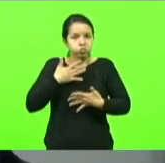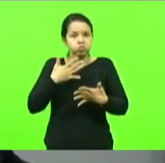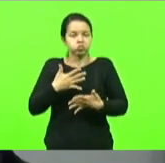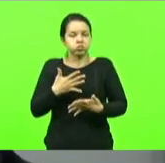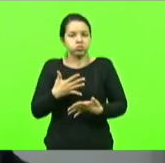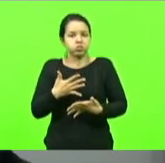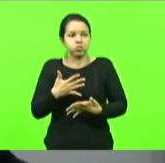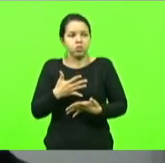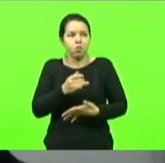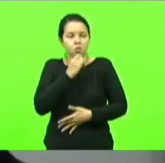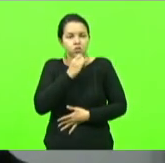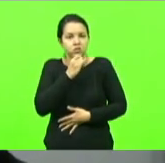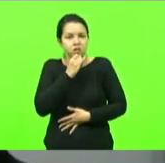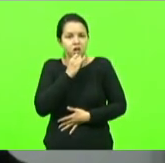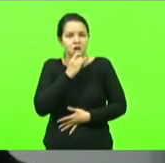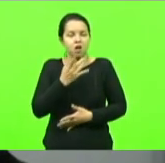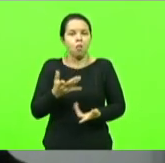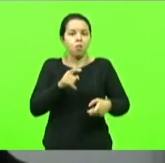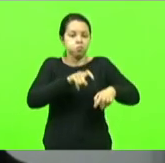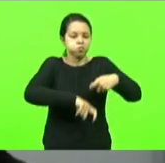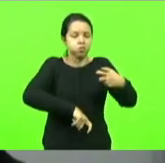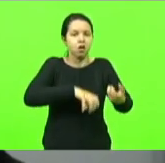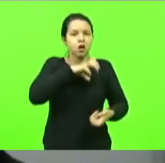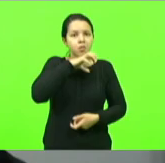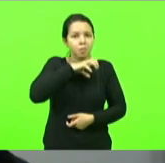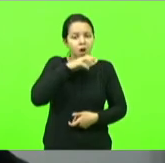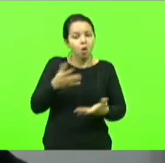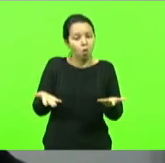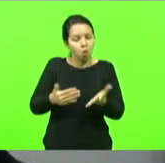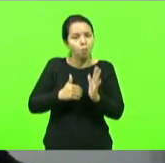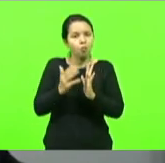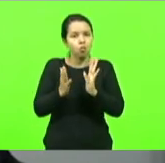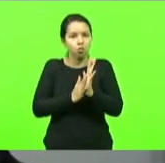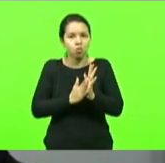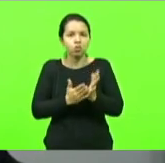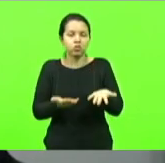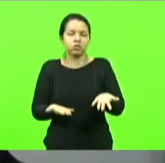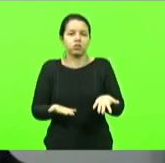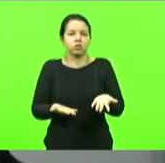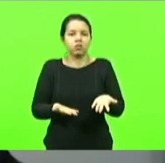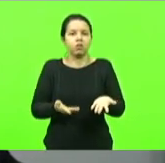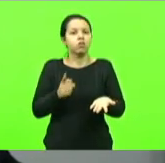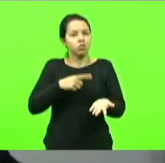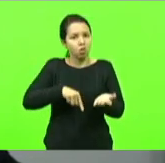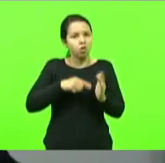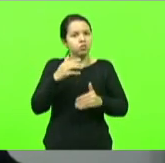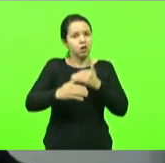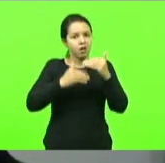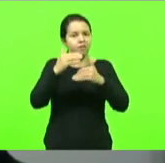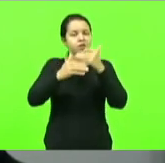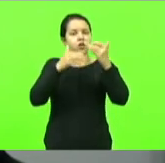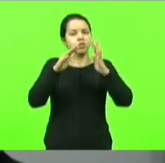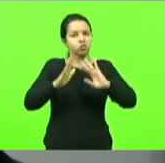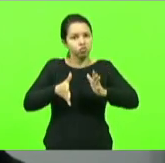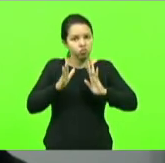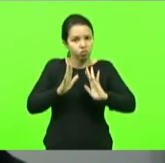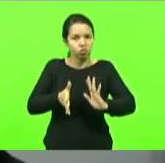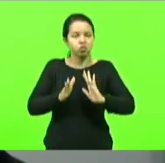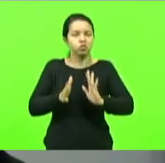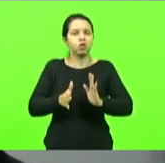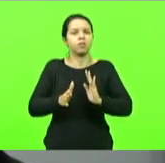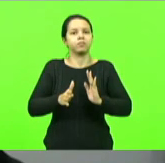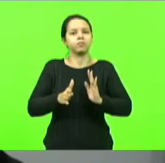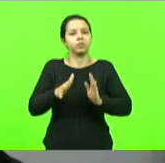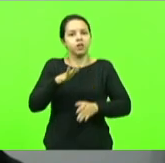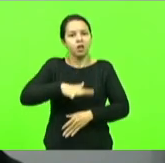a questão da zoofilia que hoje é multado nós tivemos um avanço presidente muito grande nessa